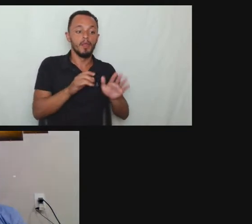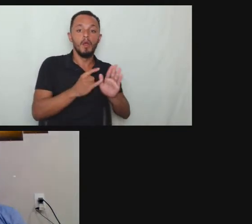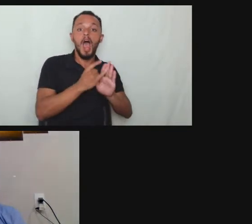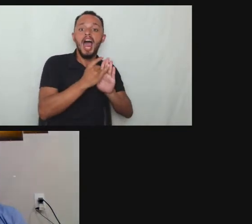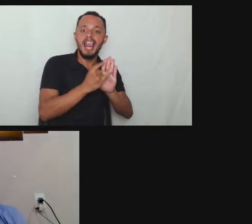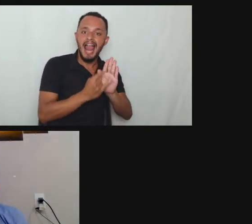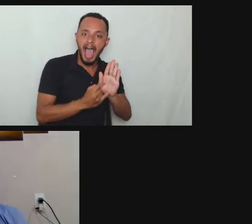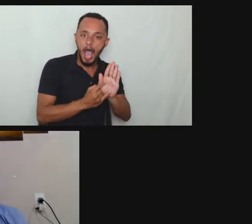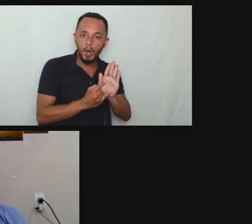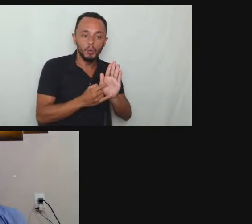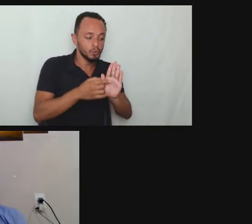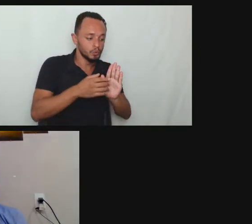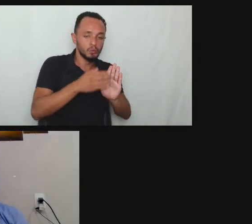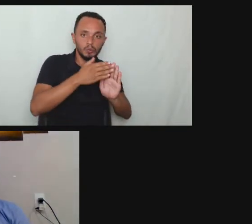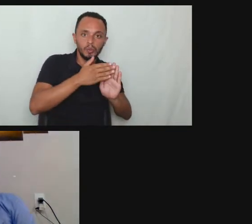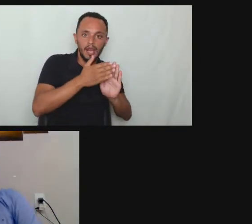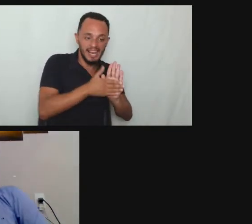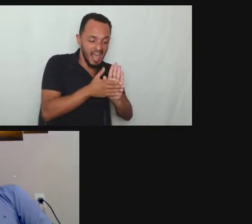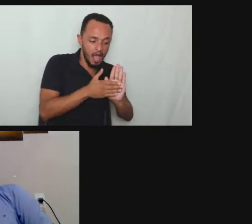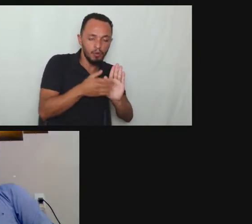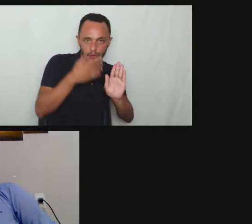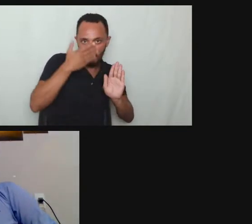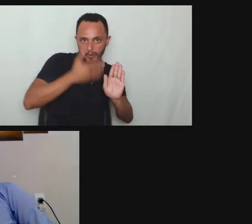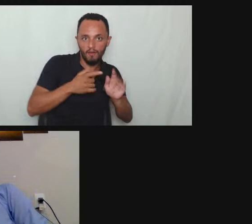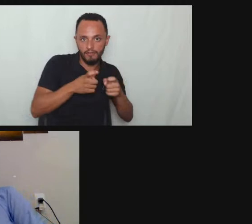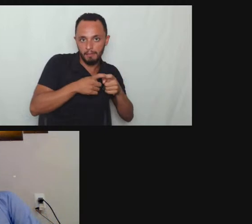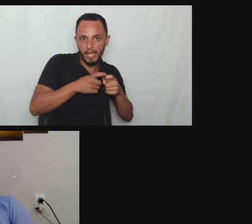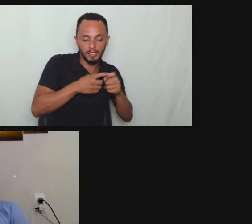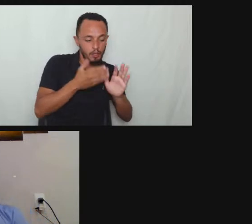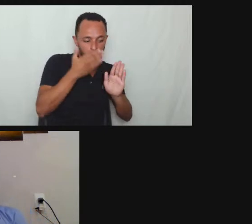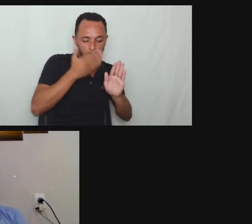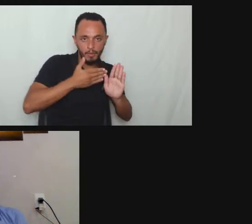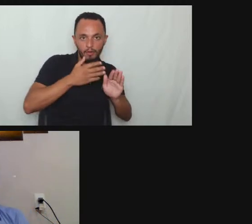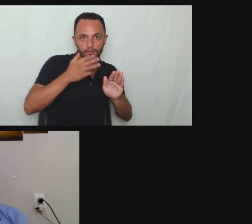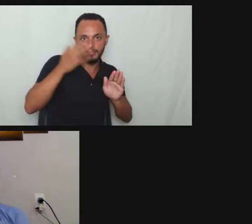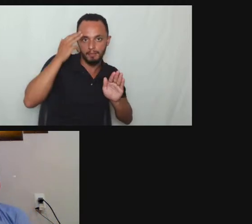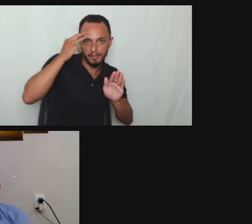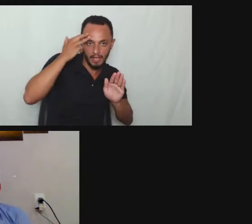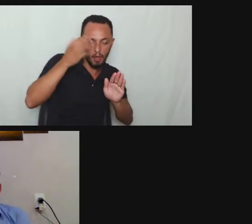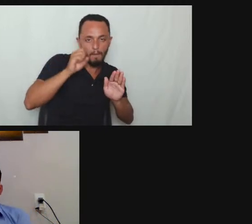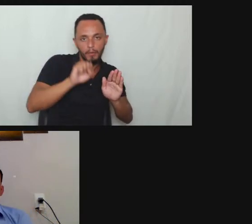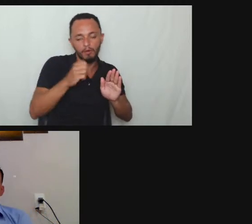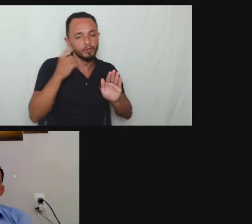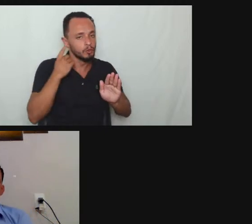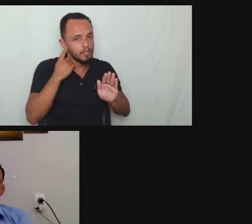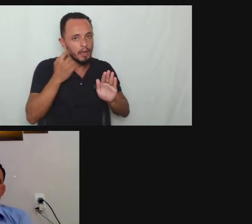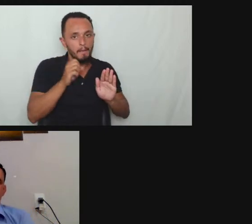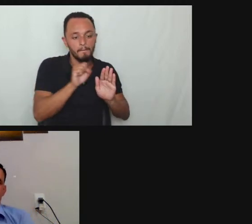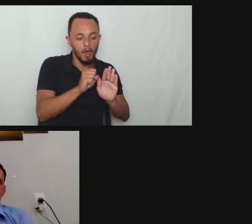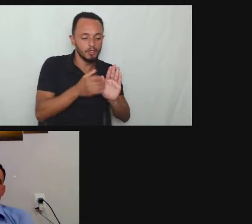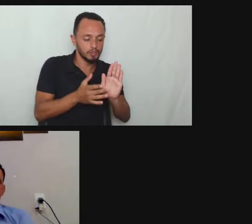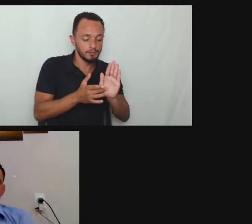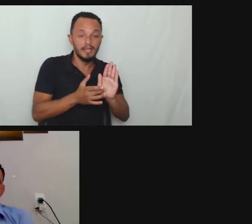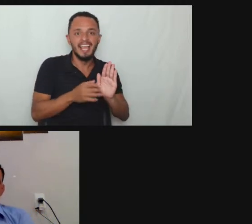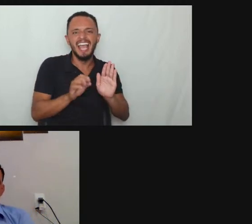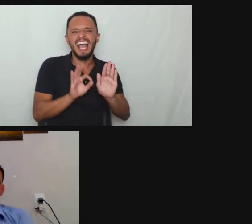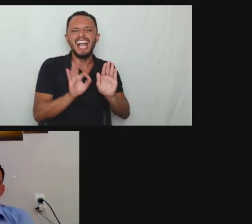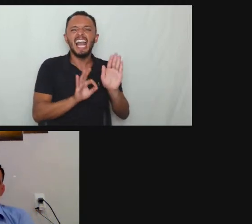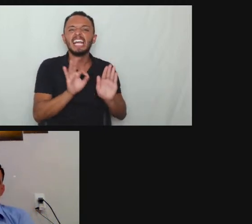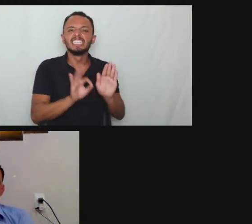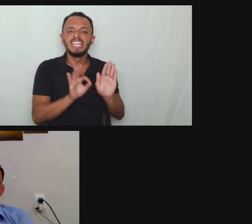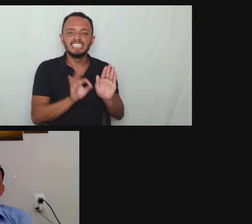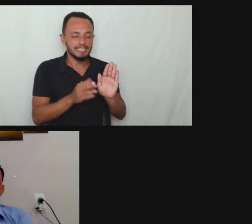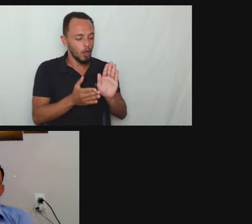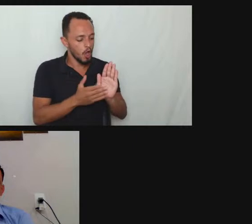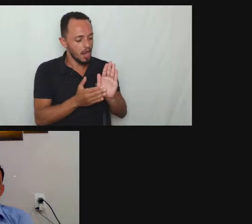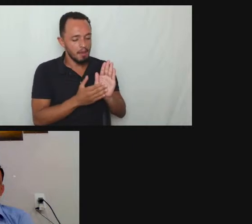Laila o médico do trabalho precisa de apoio de outros profissionais é isso sim Kátia mas esse modelo de laudo caracterizador que o pessoal tá